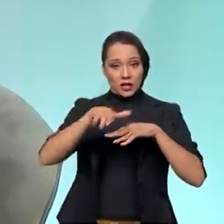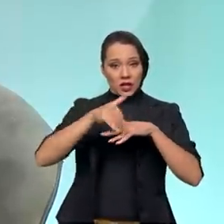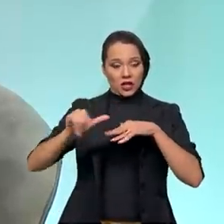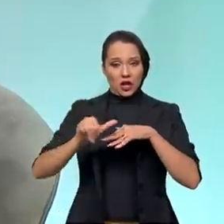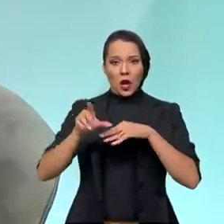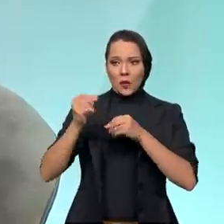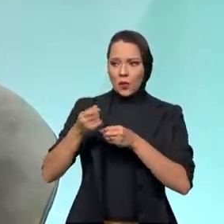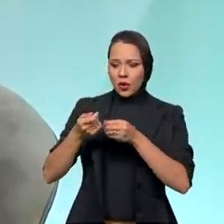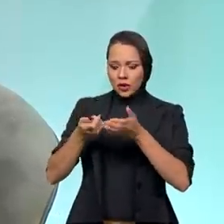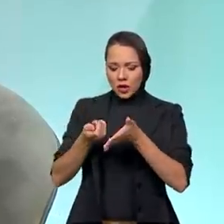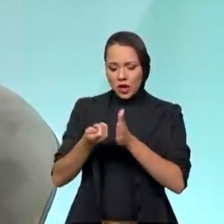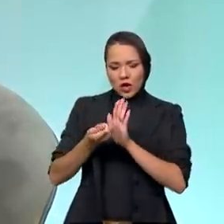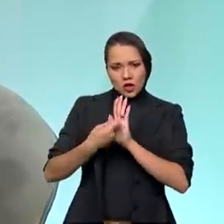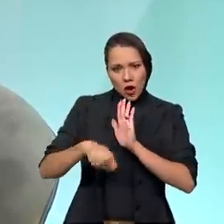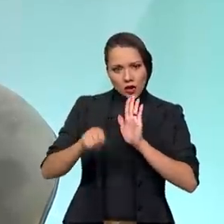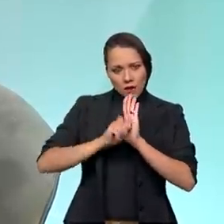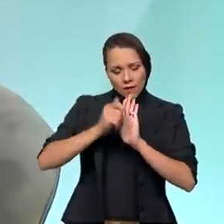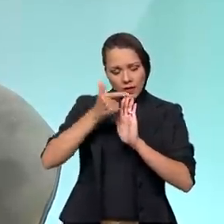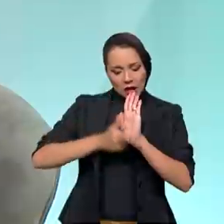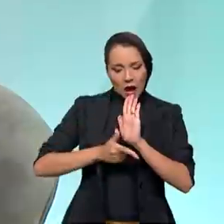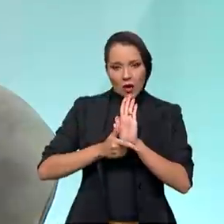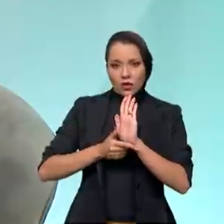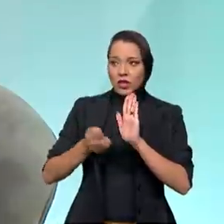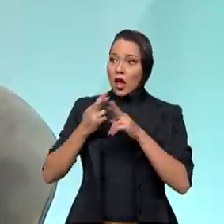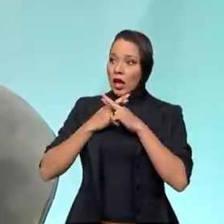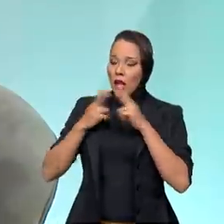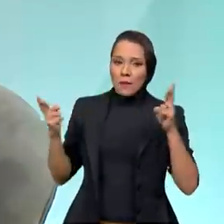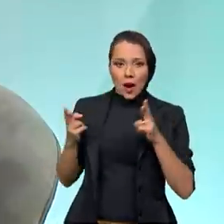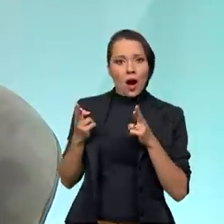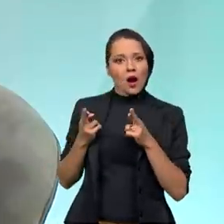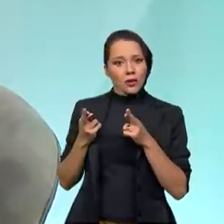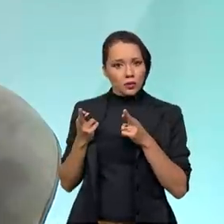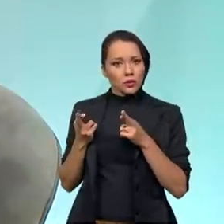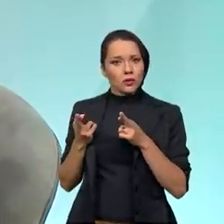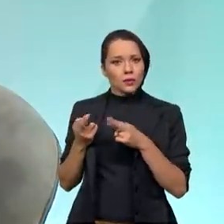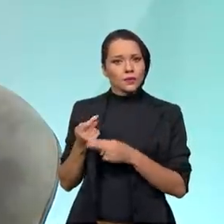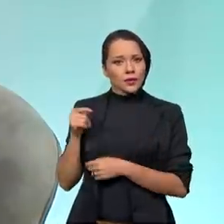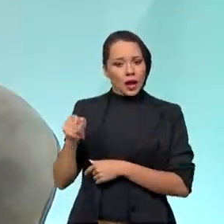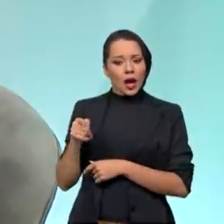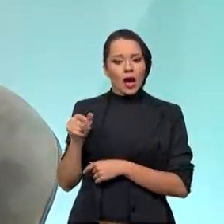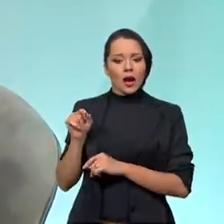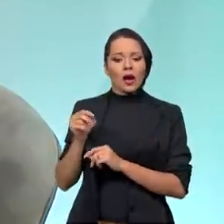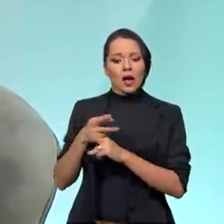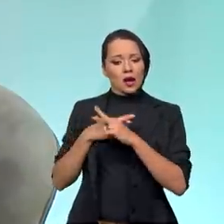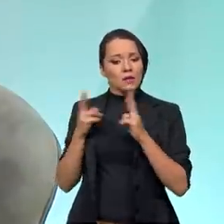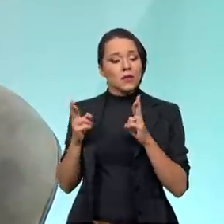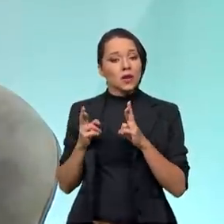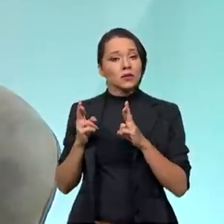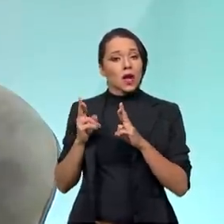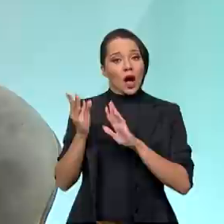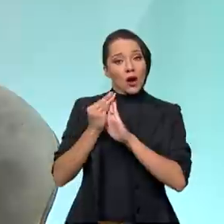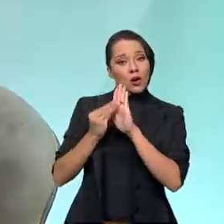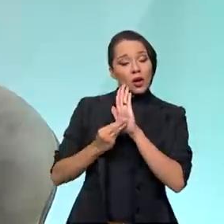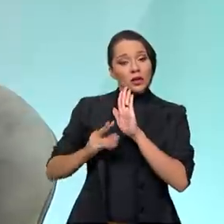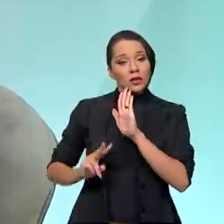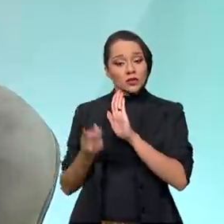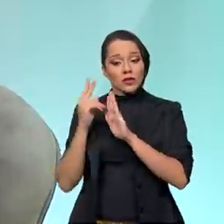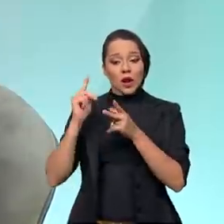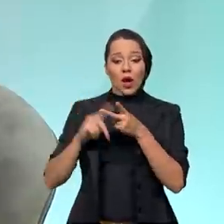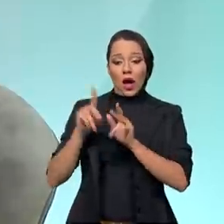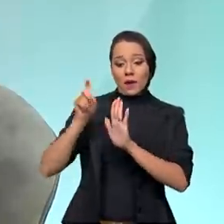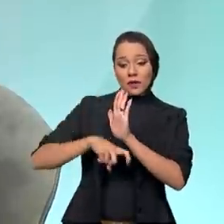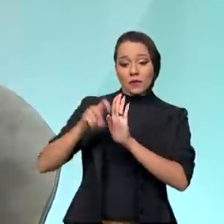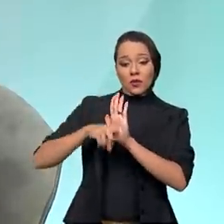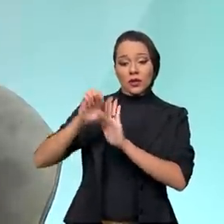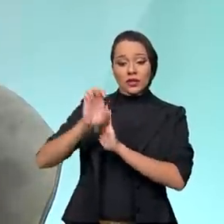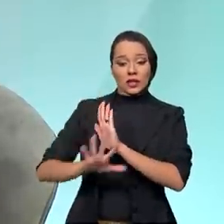muitas notas fiscais de consumidor questionando a questão relacionada à composição de preço, atributo